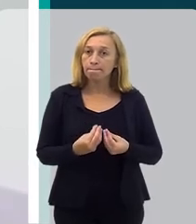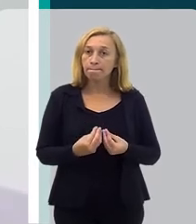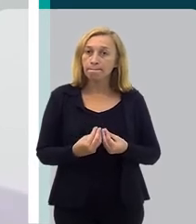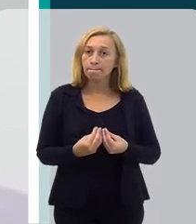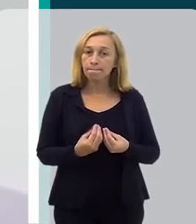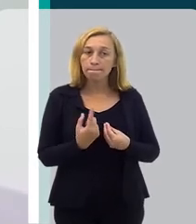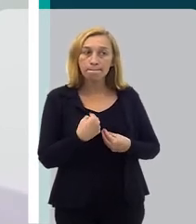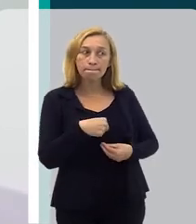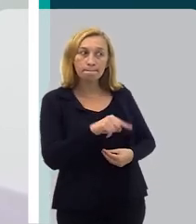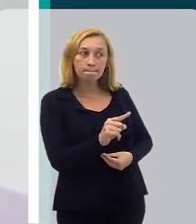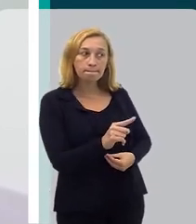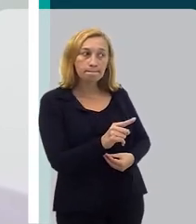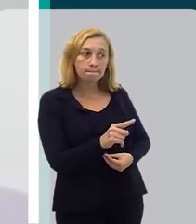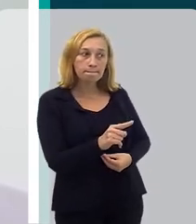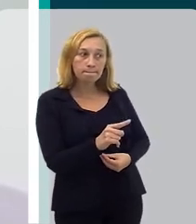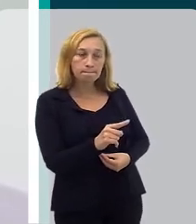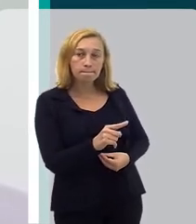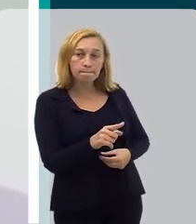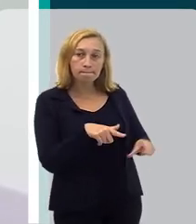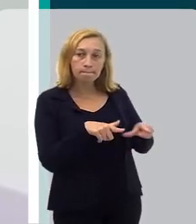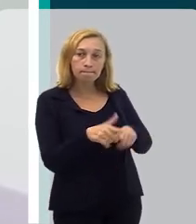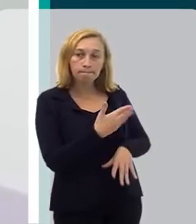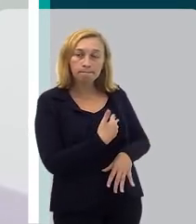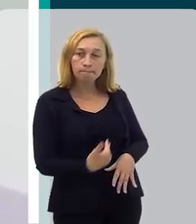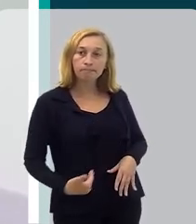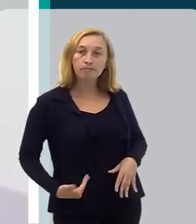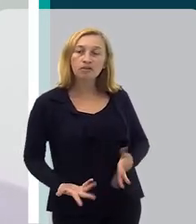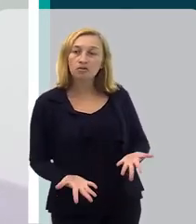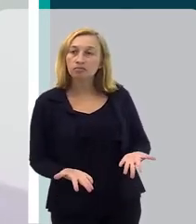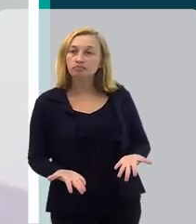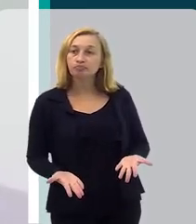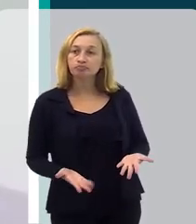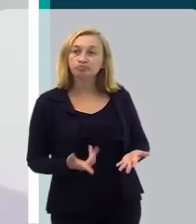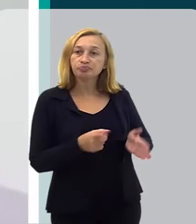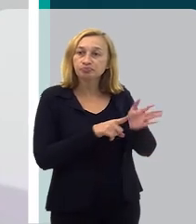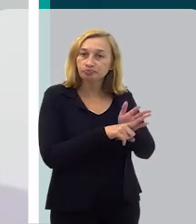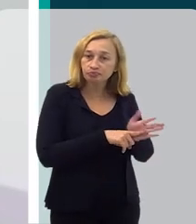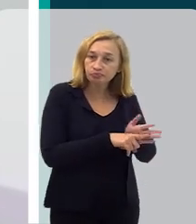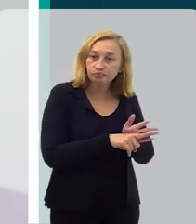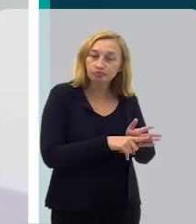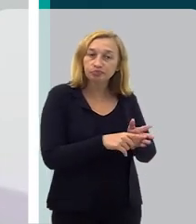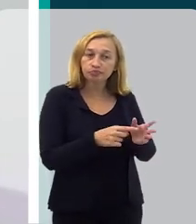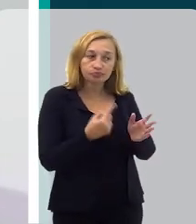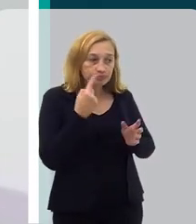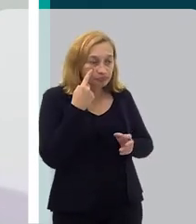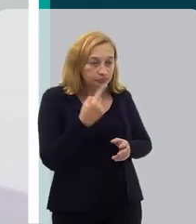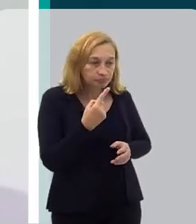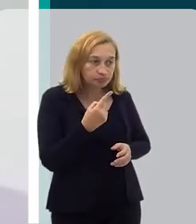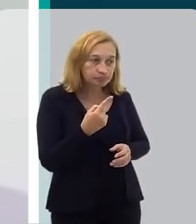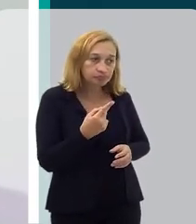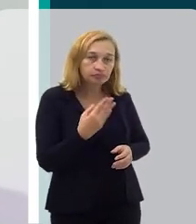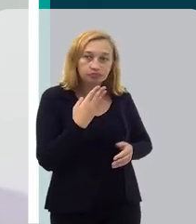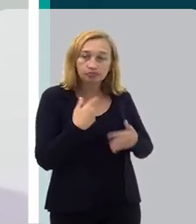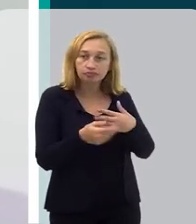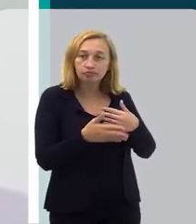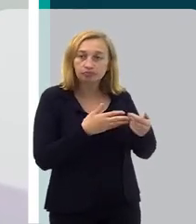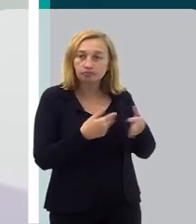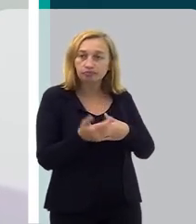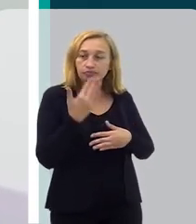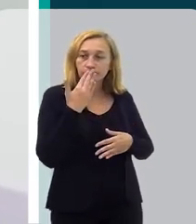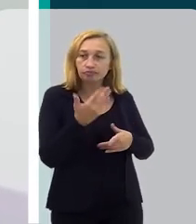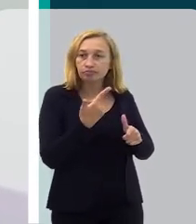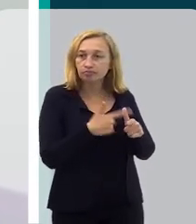ir até um serviço público e ser consultado, ser identificado ali qualquer tipo